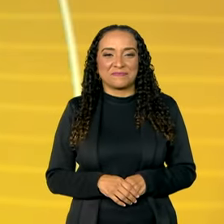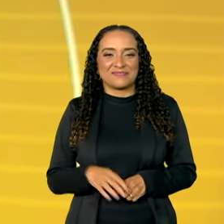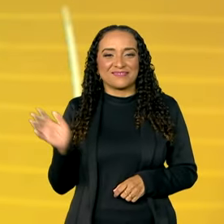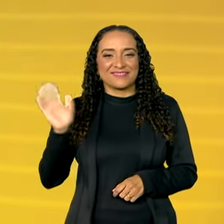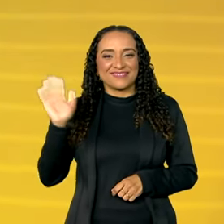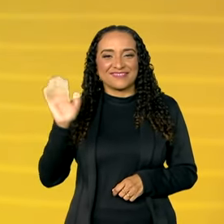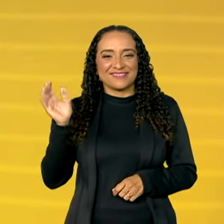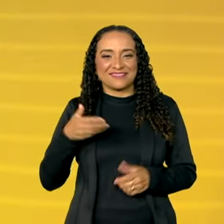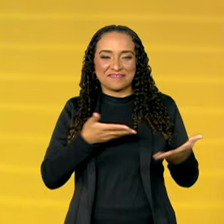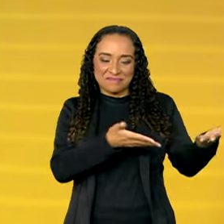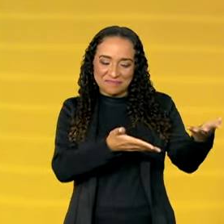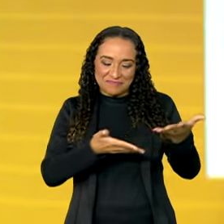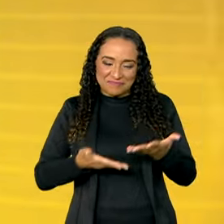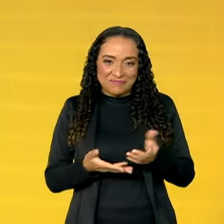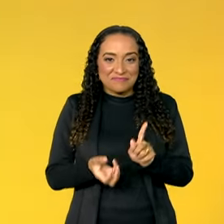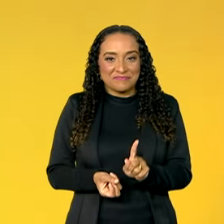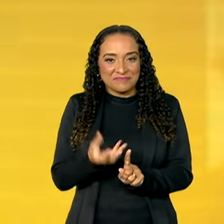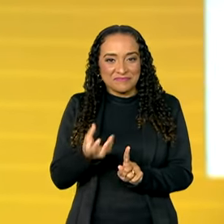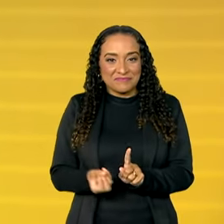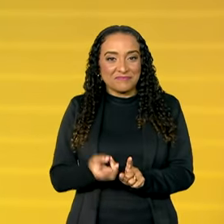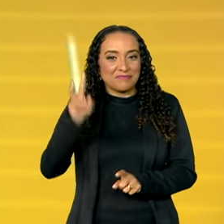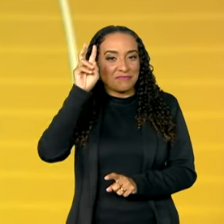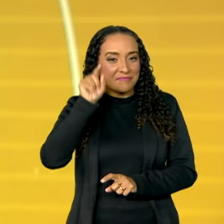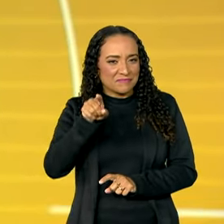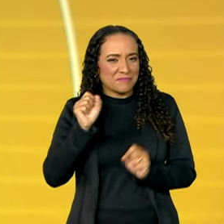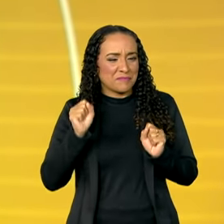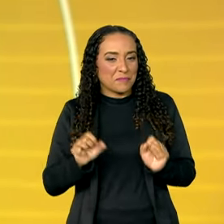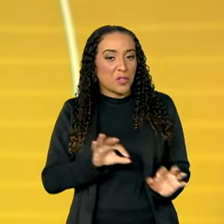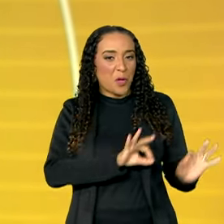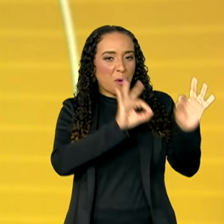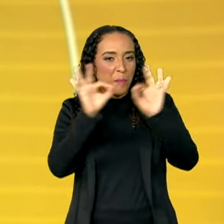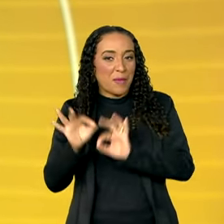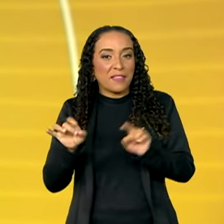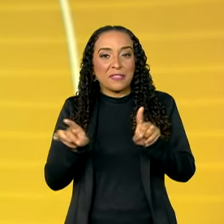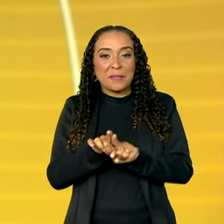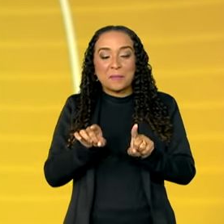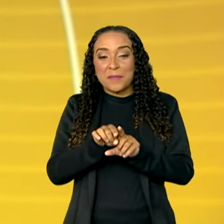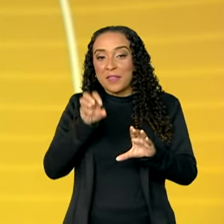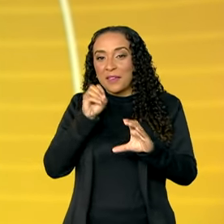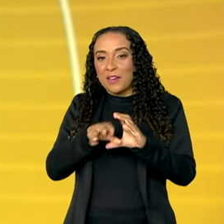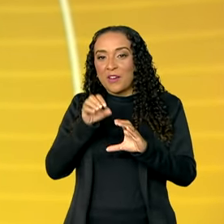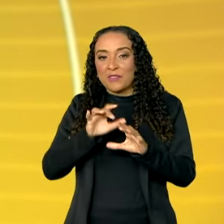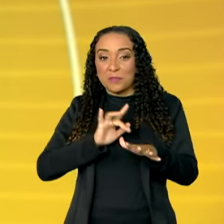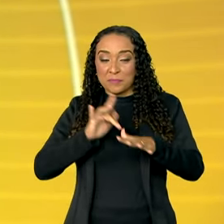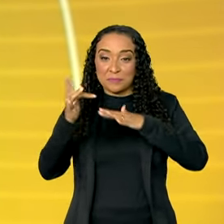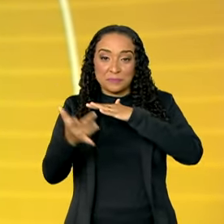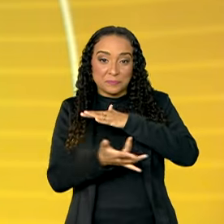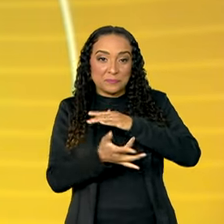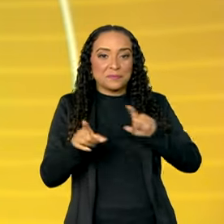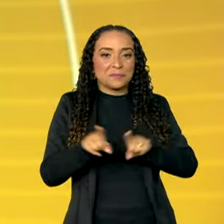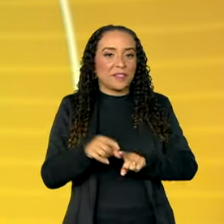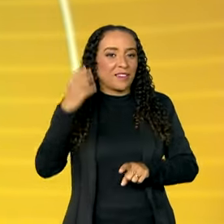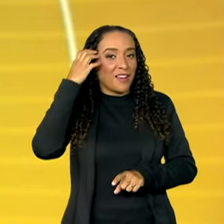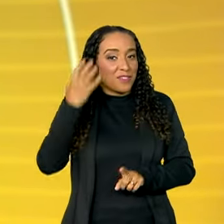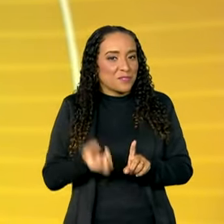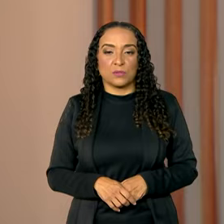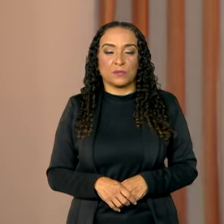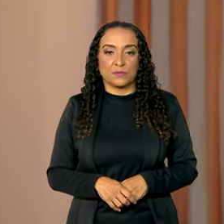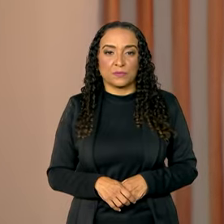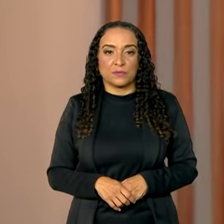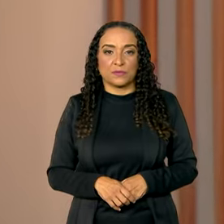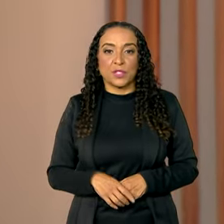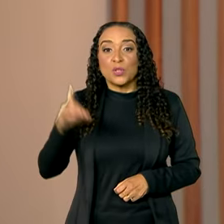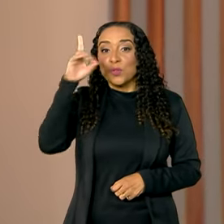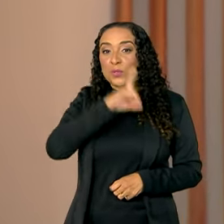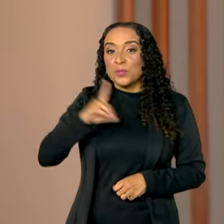Olá, seja bem-vindo ao canal GOV. Lembrando que você pode nos acompanhar também ao vivo pelas redes sociais e pela Rádio GOV.